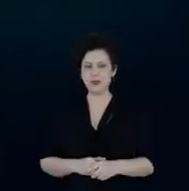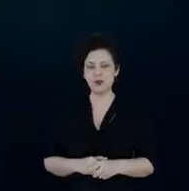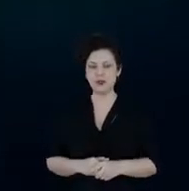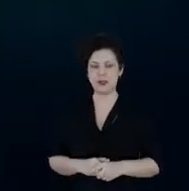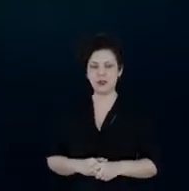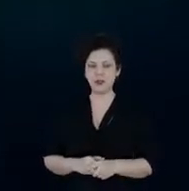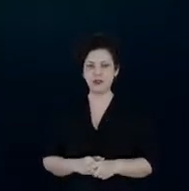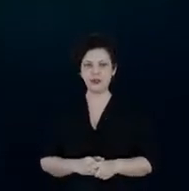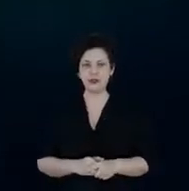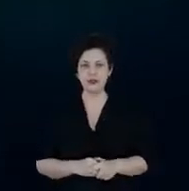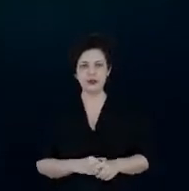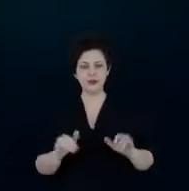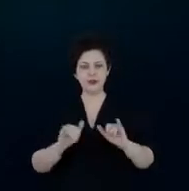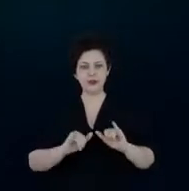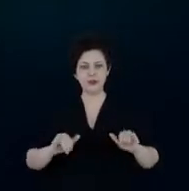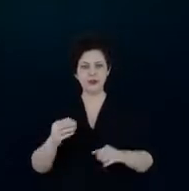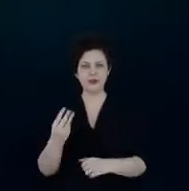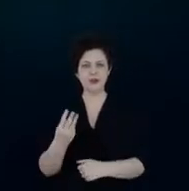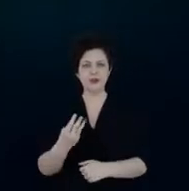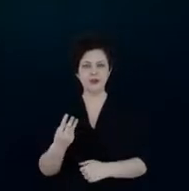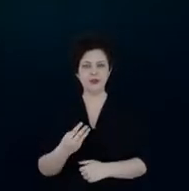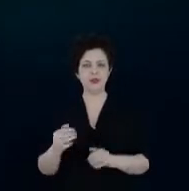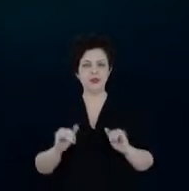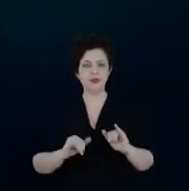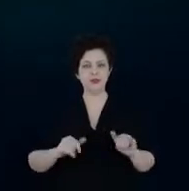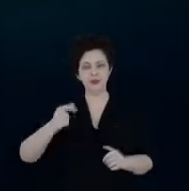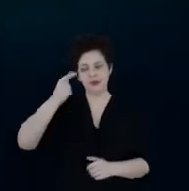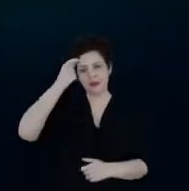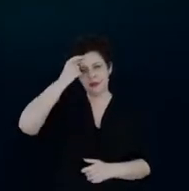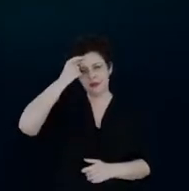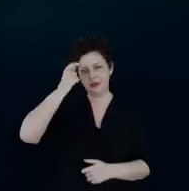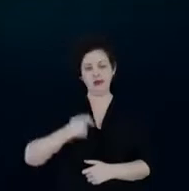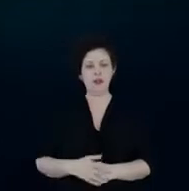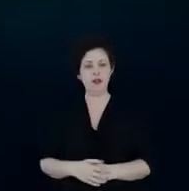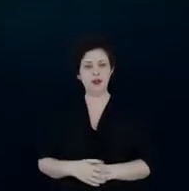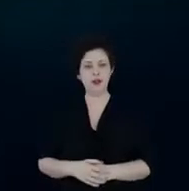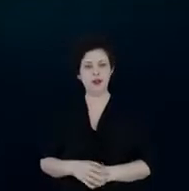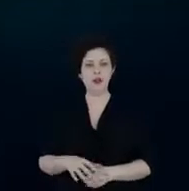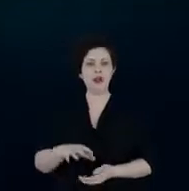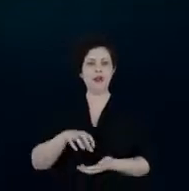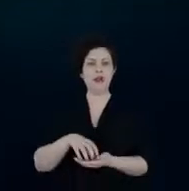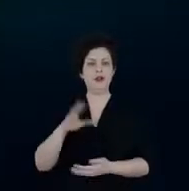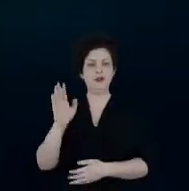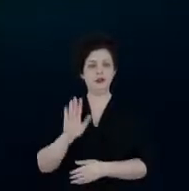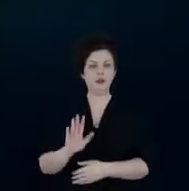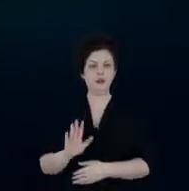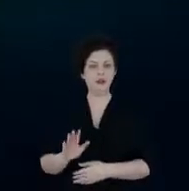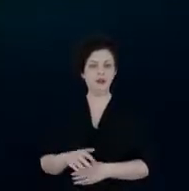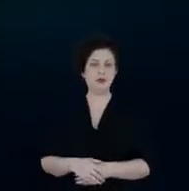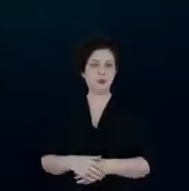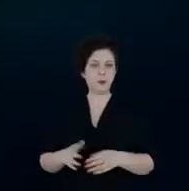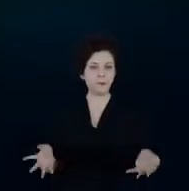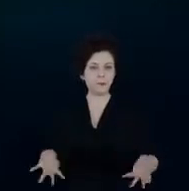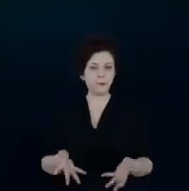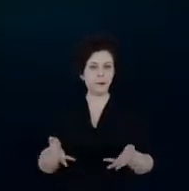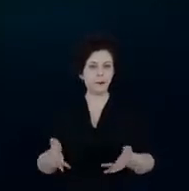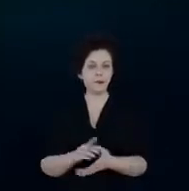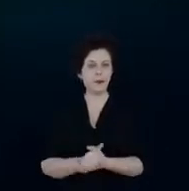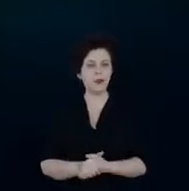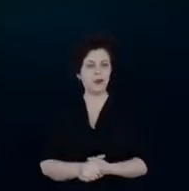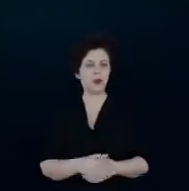anteriores. é a terceira campanha de consumo consciente que a ANEL promove, juntamente com as distribuidoras de energia. Essa